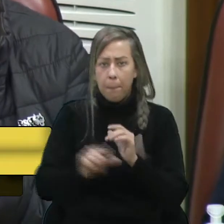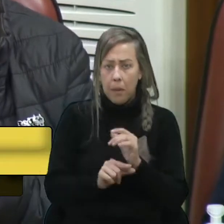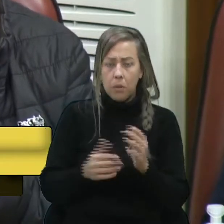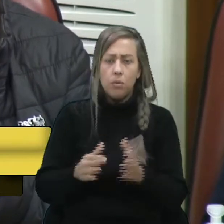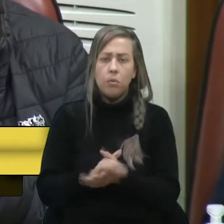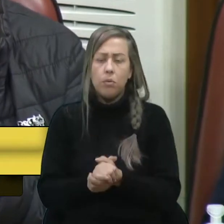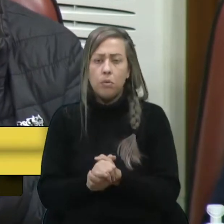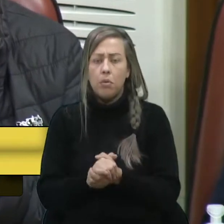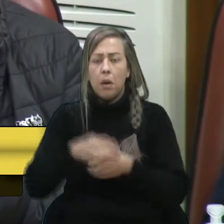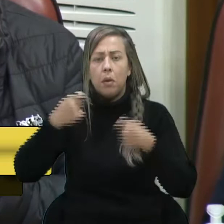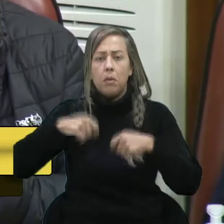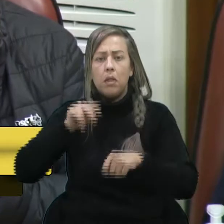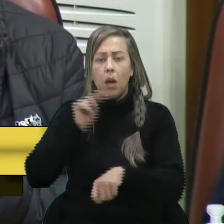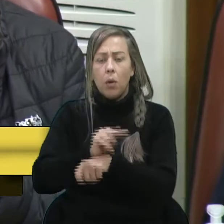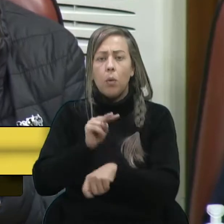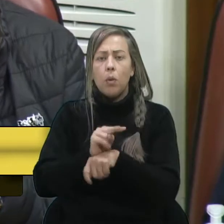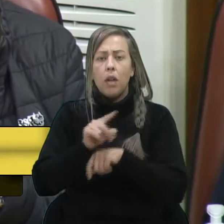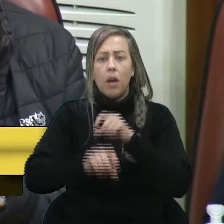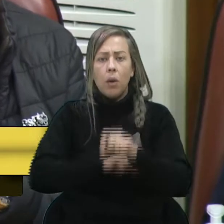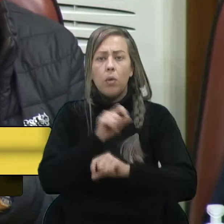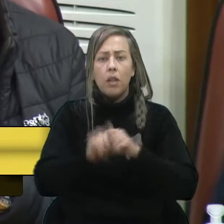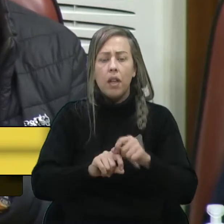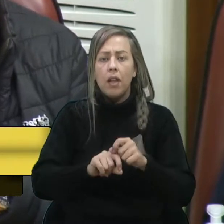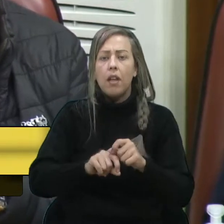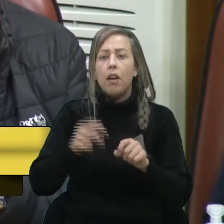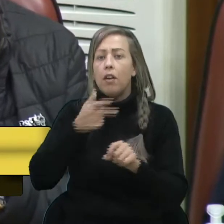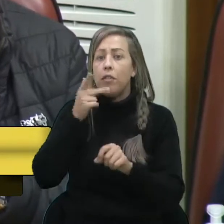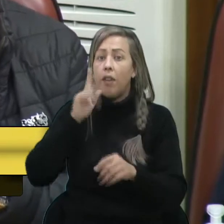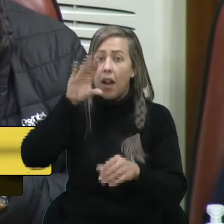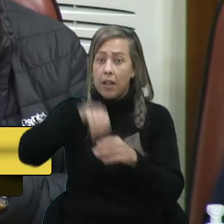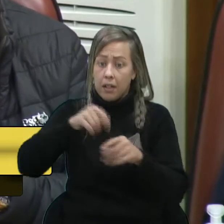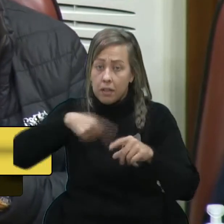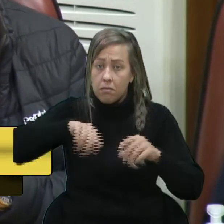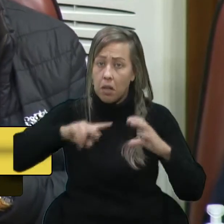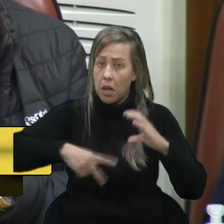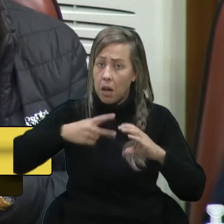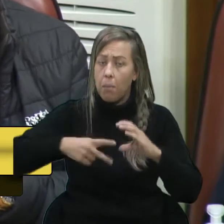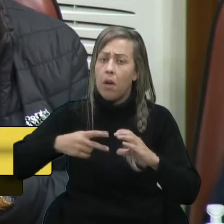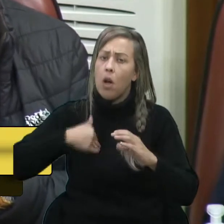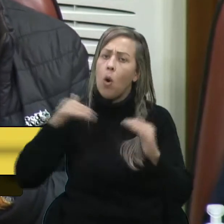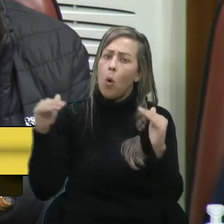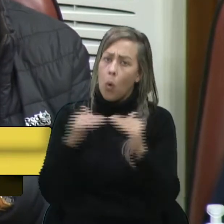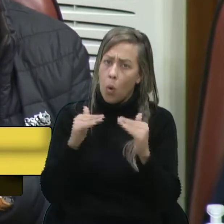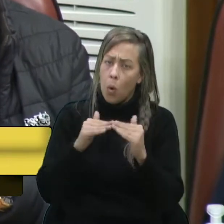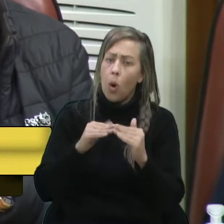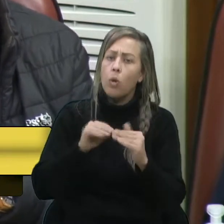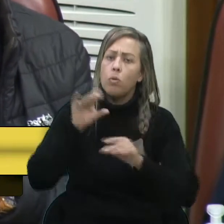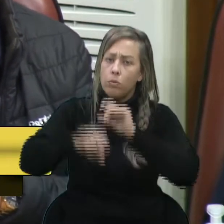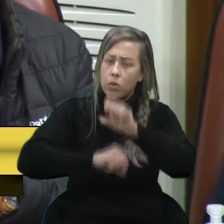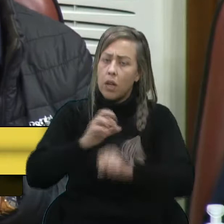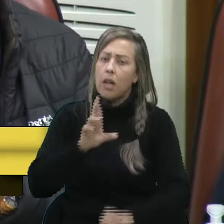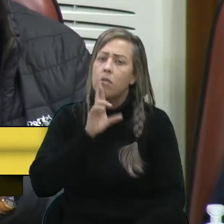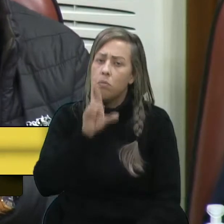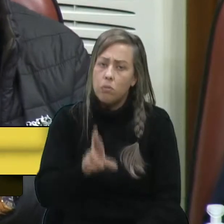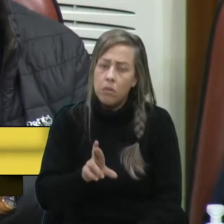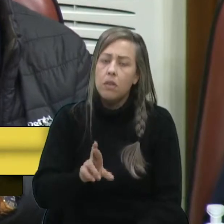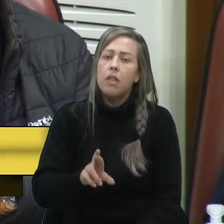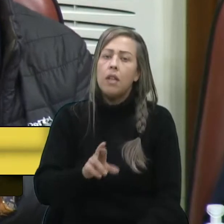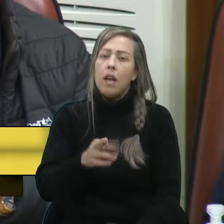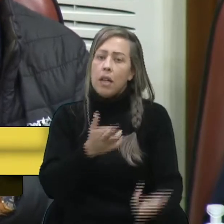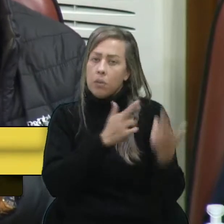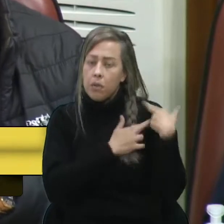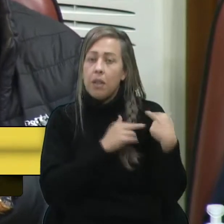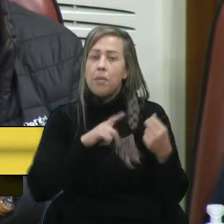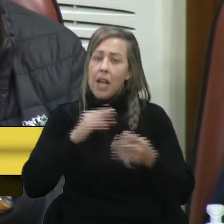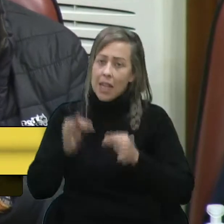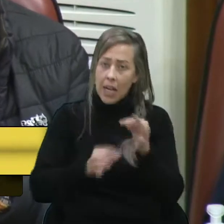e a gente tem que cuidar dessas questões do que fala aqui dentro do plenário. Eu concordo, tem que buscar os responsáveis, tem que cuidar, tem que curar, tem que